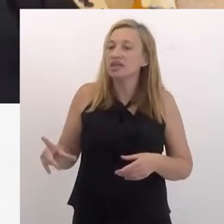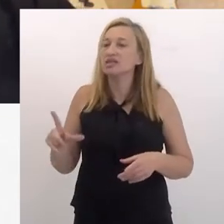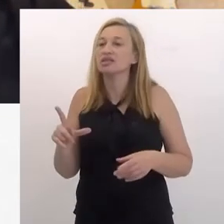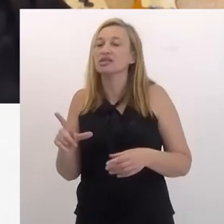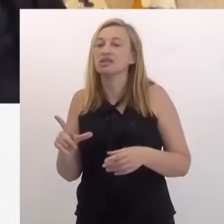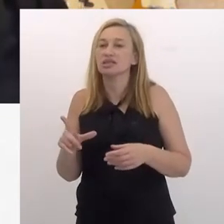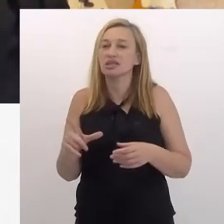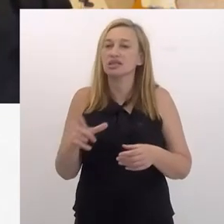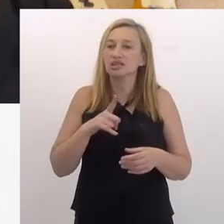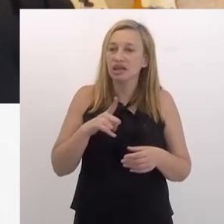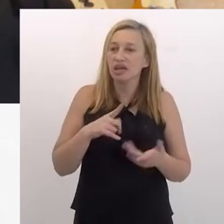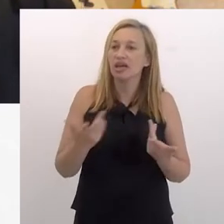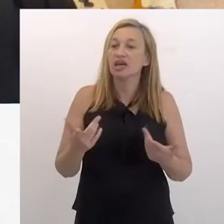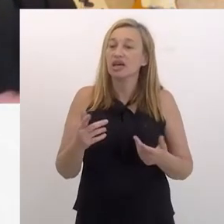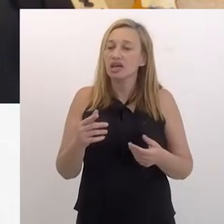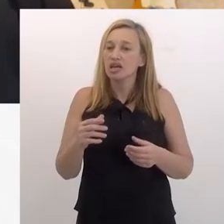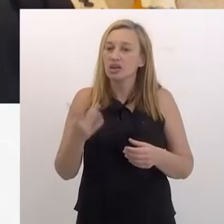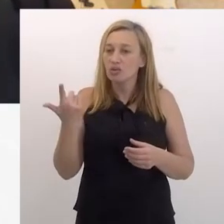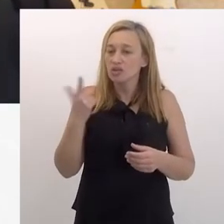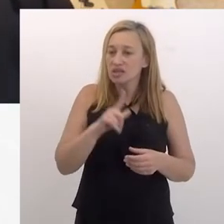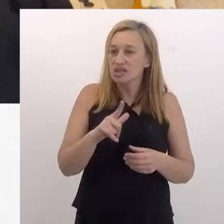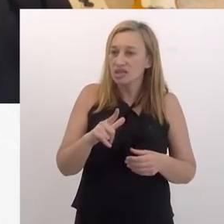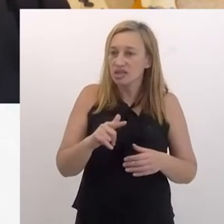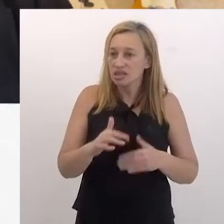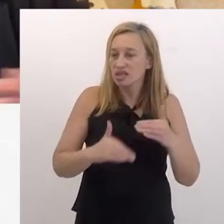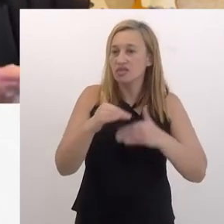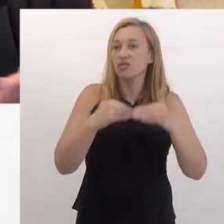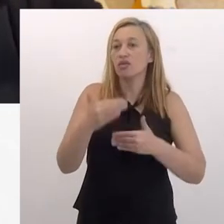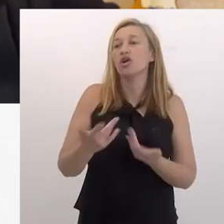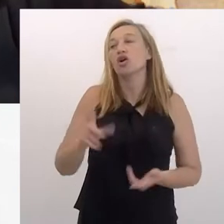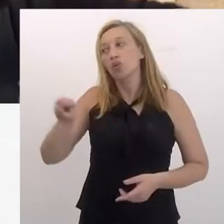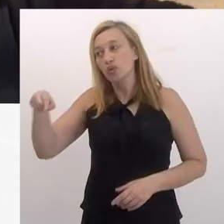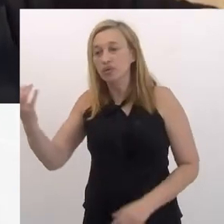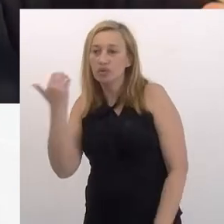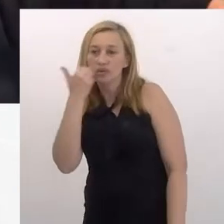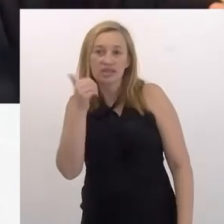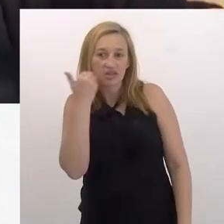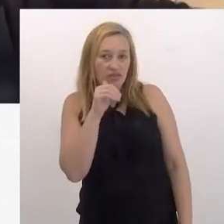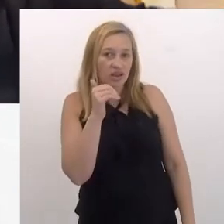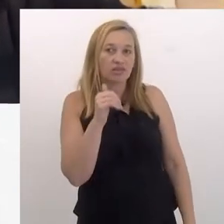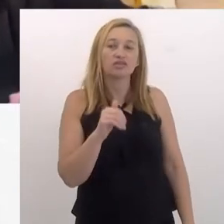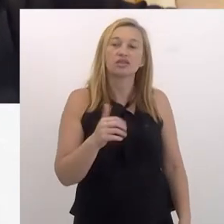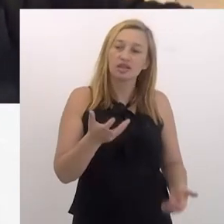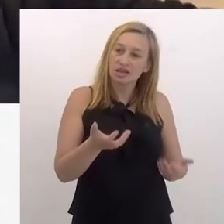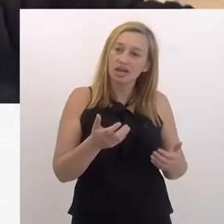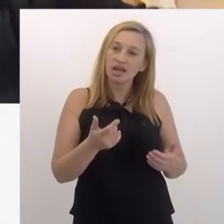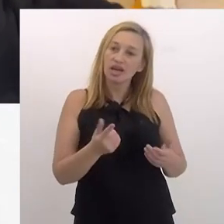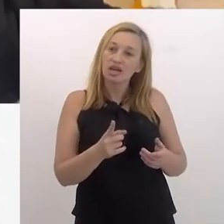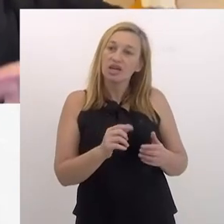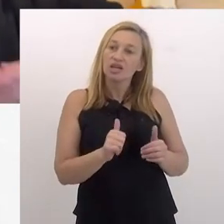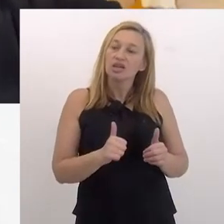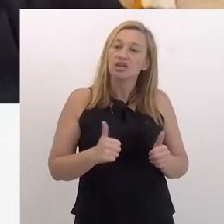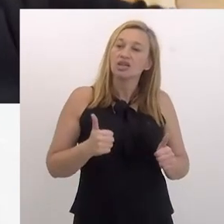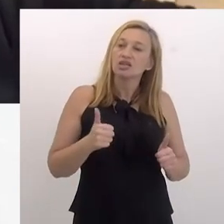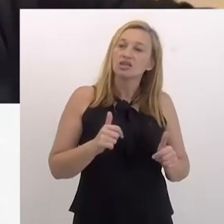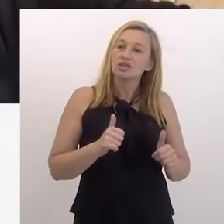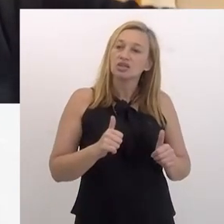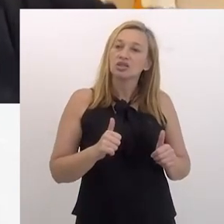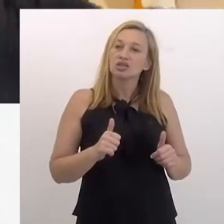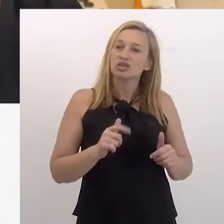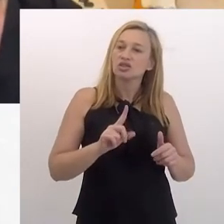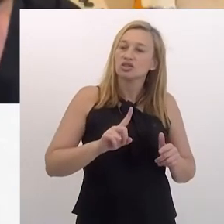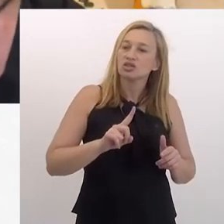adversidades que vêm da vida e se virar nos 30. E outra coisa é o malandro que quer se dar bem em cima dos